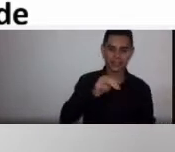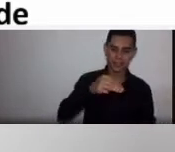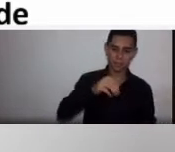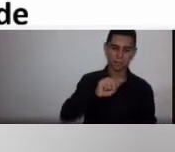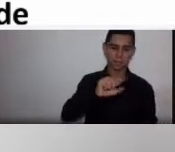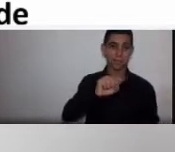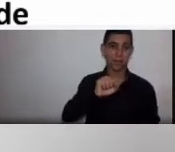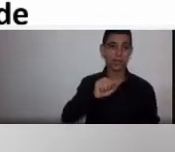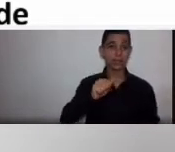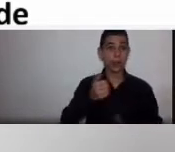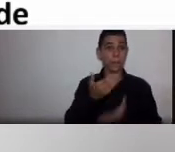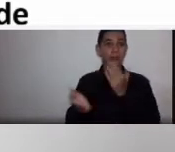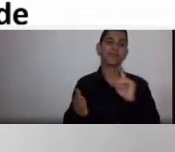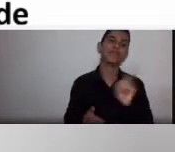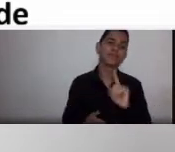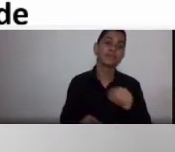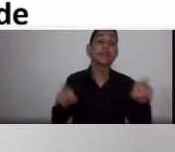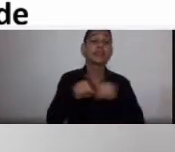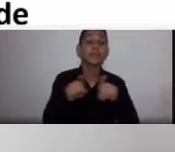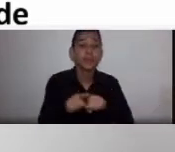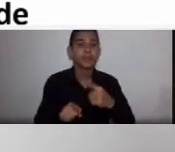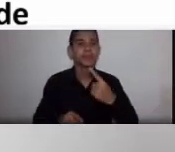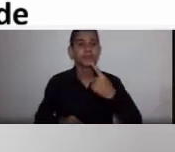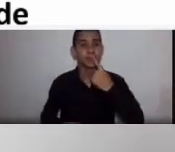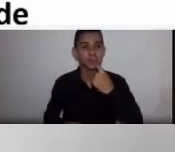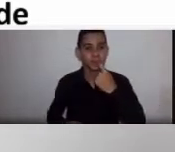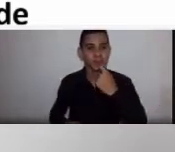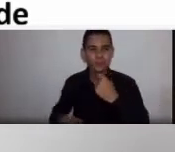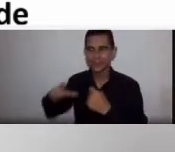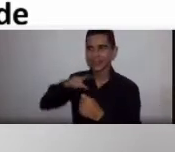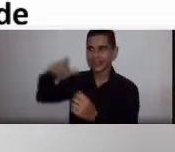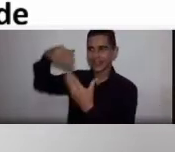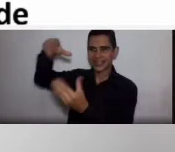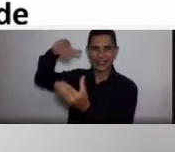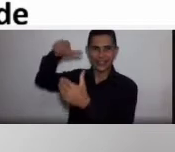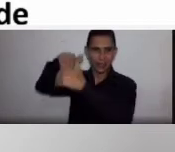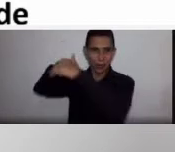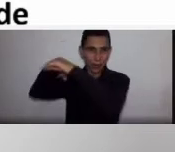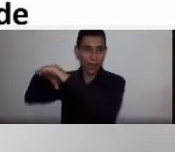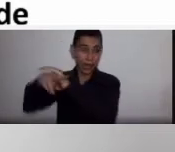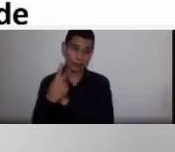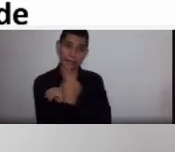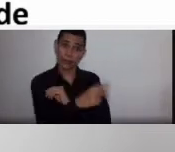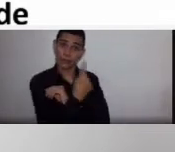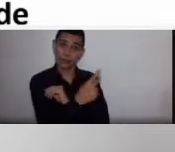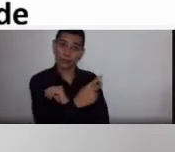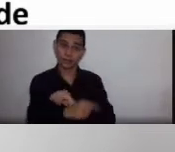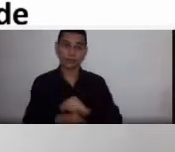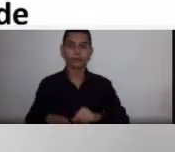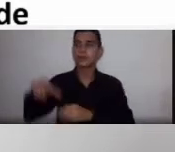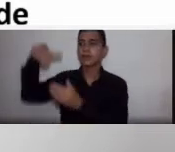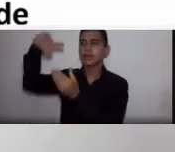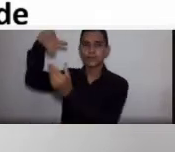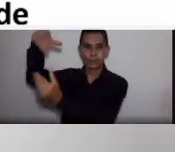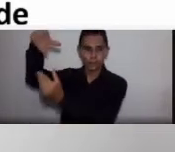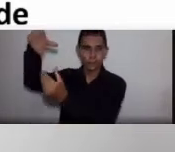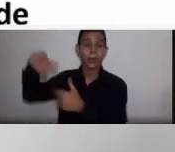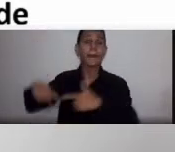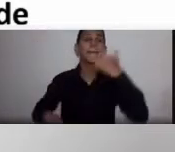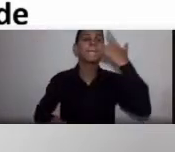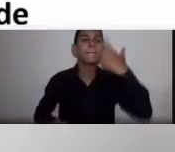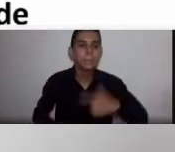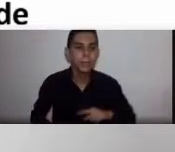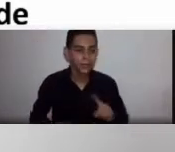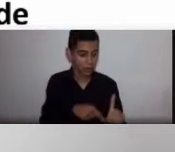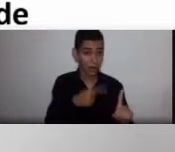sangue fresco na própria sala de cirurgia conectado ao paciente, e esse sangue fica menos viscoso de maneira a